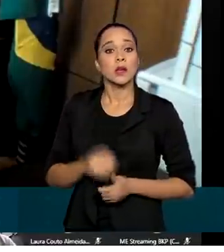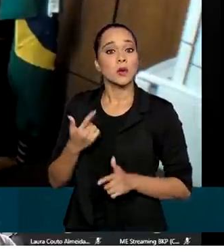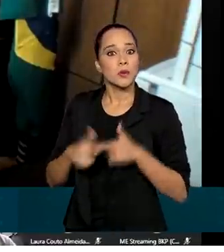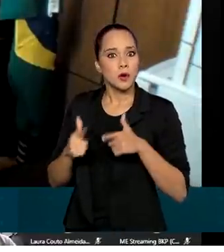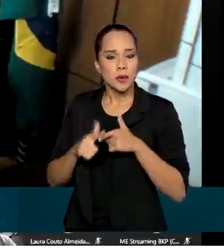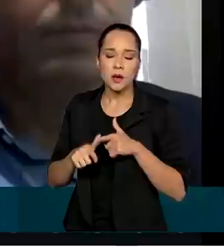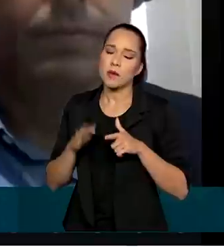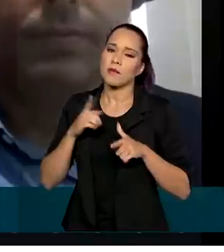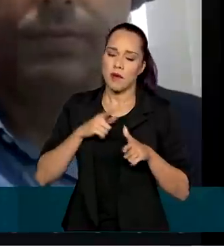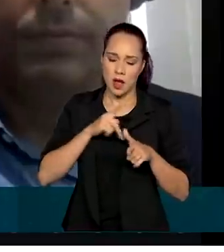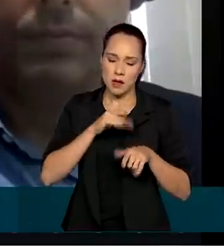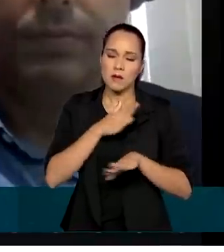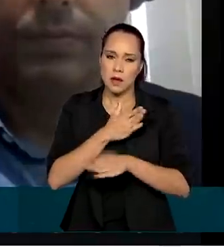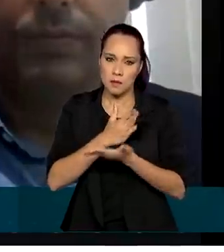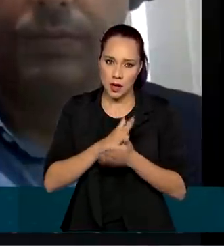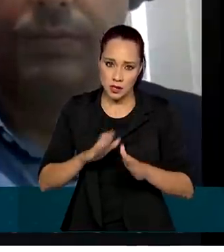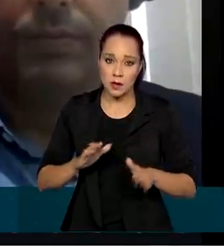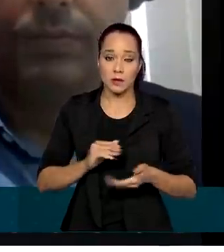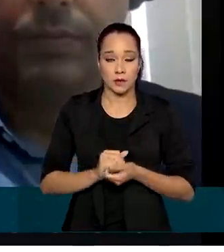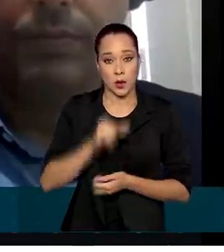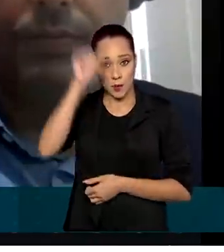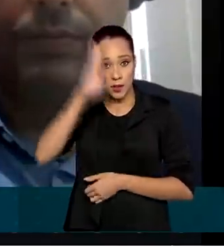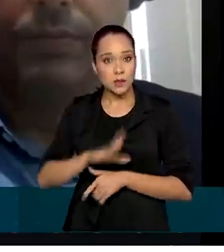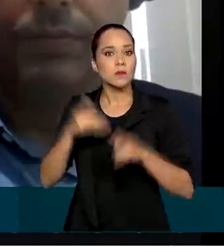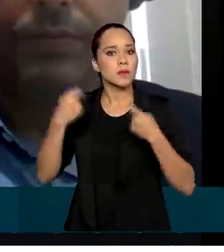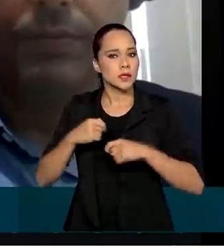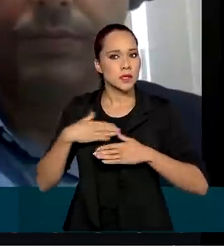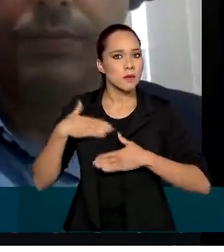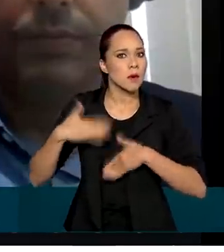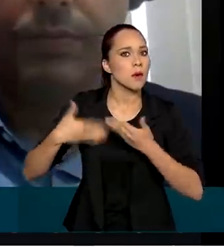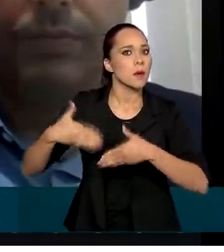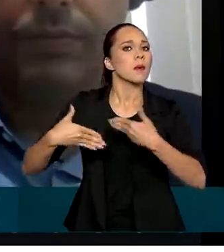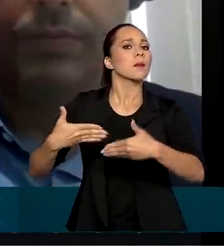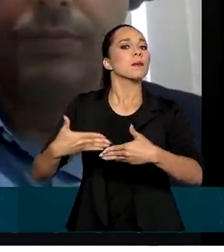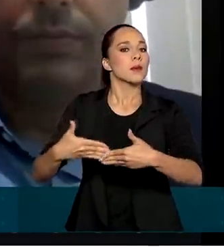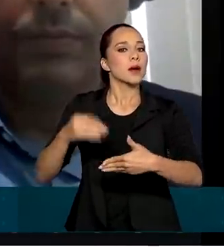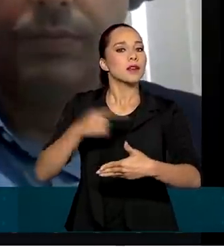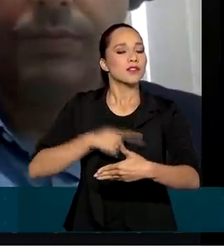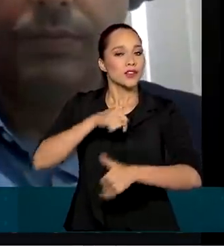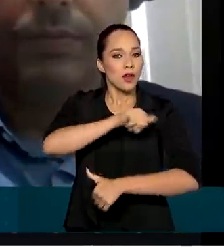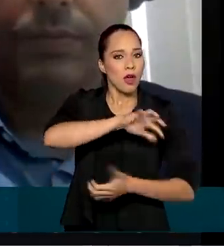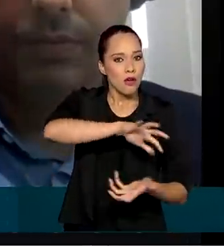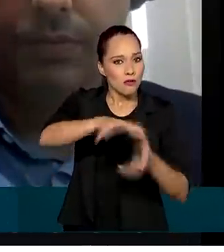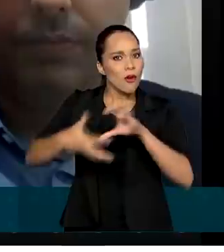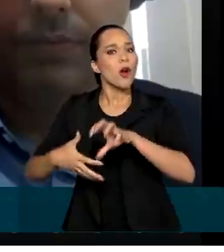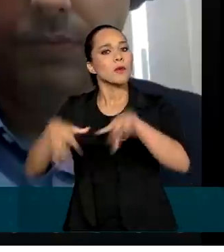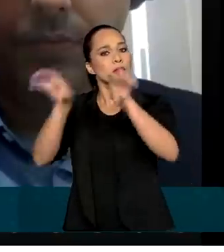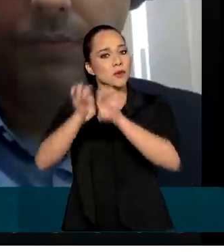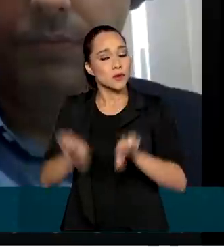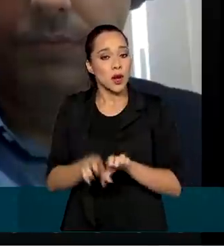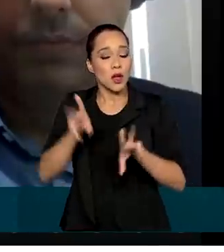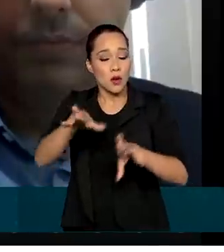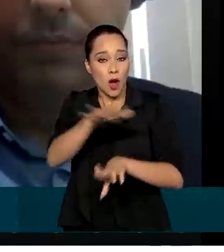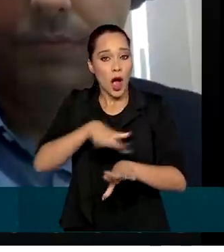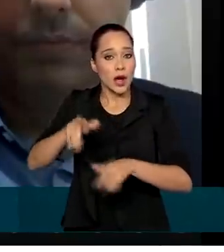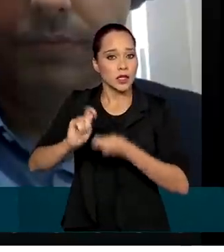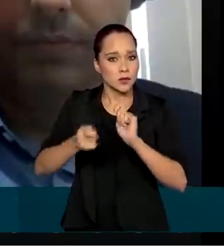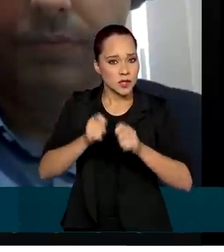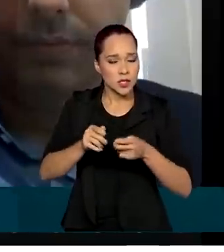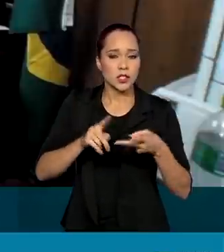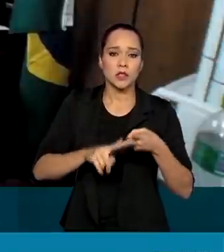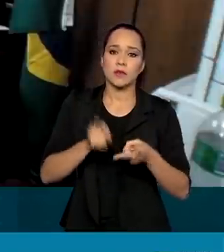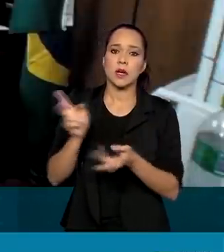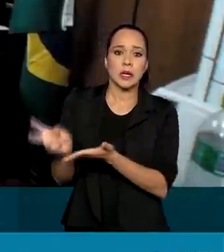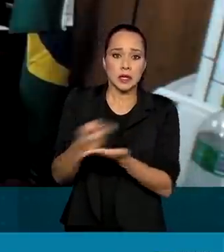é transitória. Ele reforça que o Brasil precisa avançar na agenda de reformas estruturais, como a administrativa e